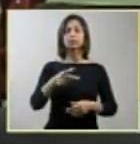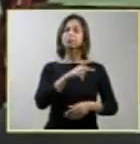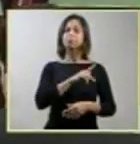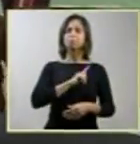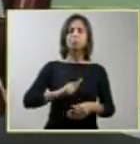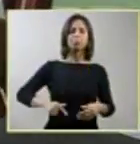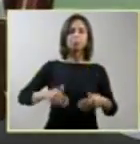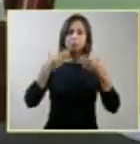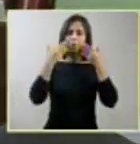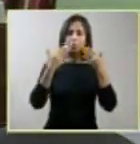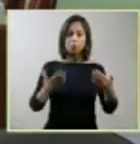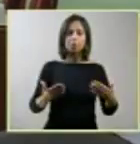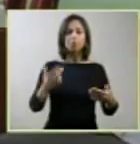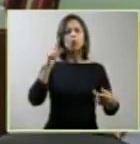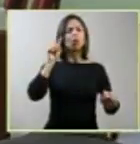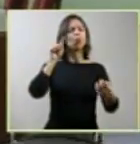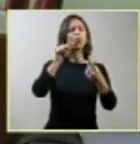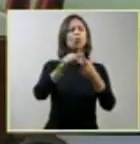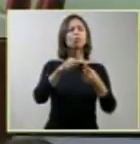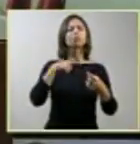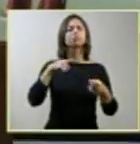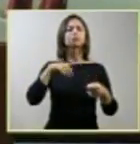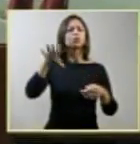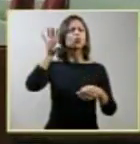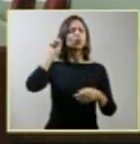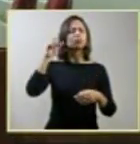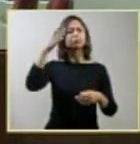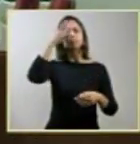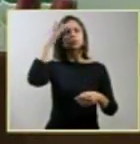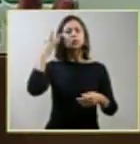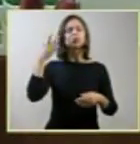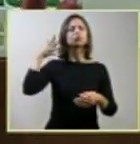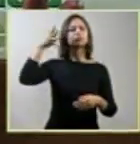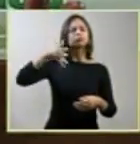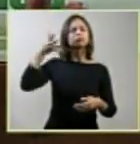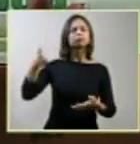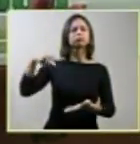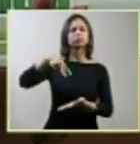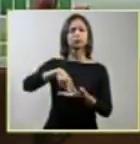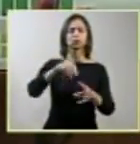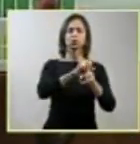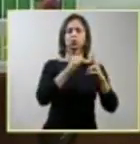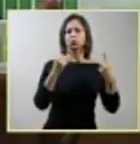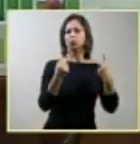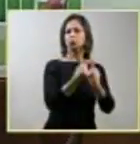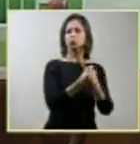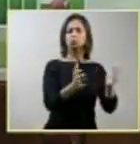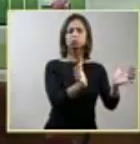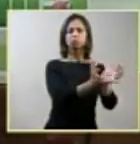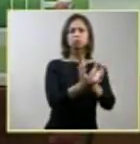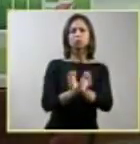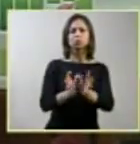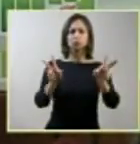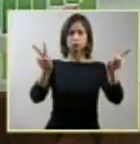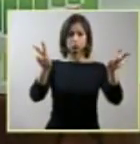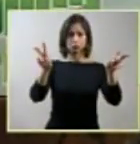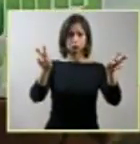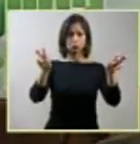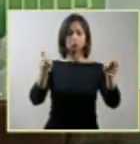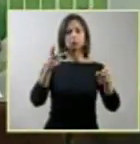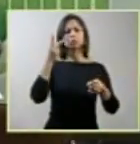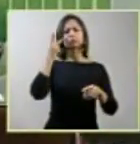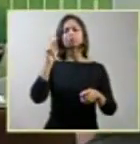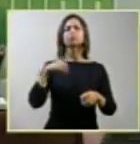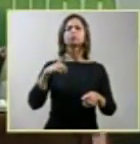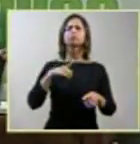objetivando ouvir segmentos da sociedade sobre esse tema momentoso, esse